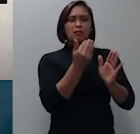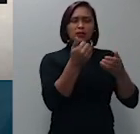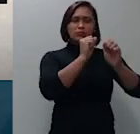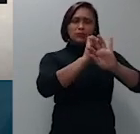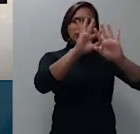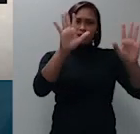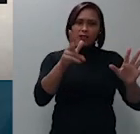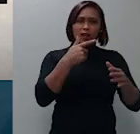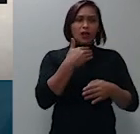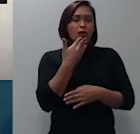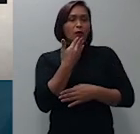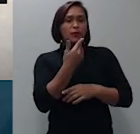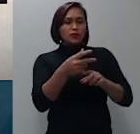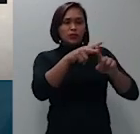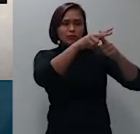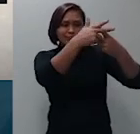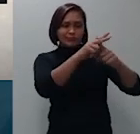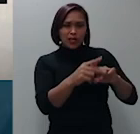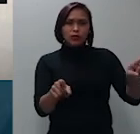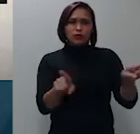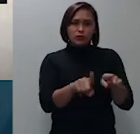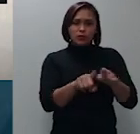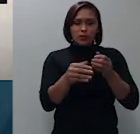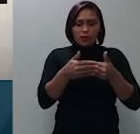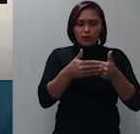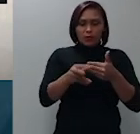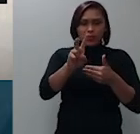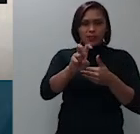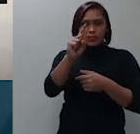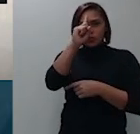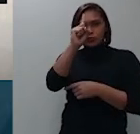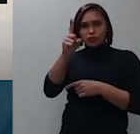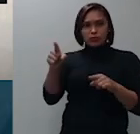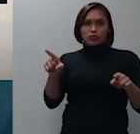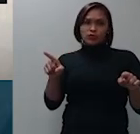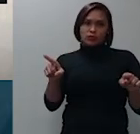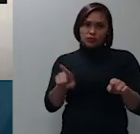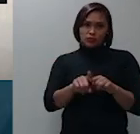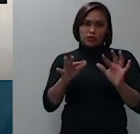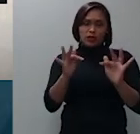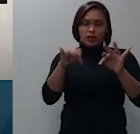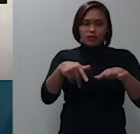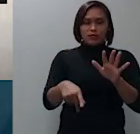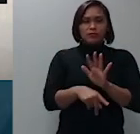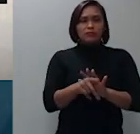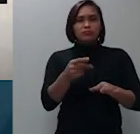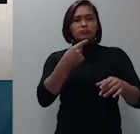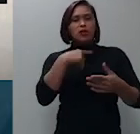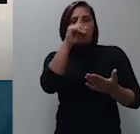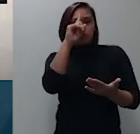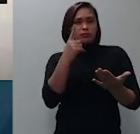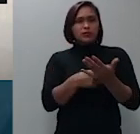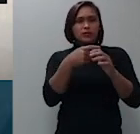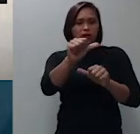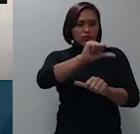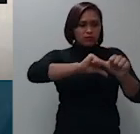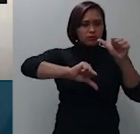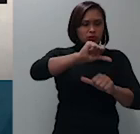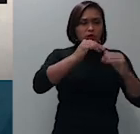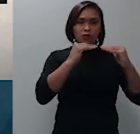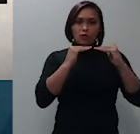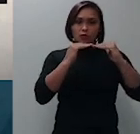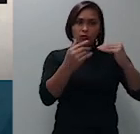ajustes no prazo de cinco dias findo o qual a decisão se torna estável é a